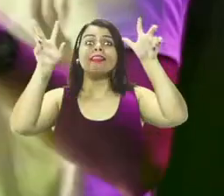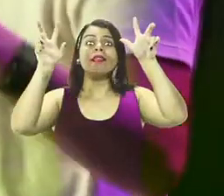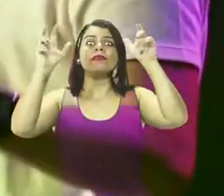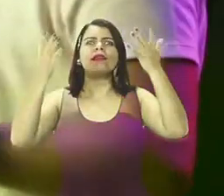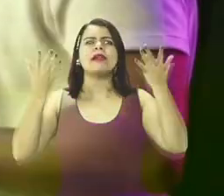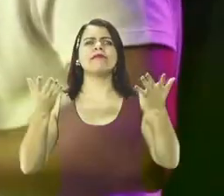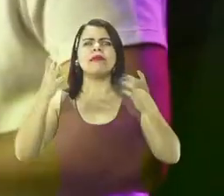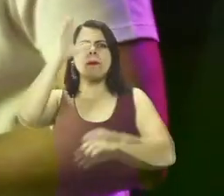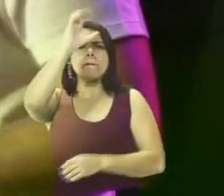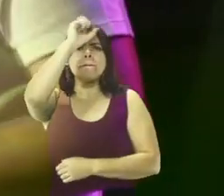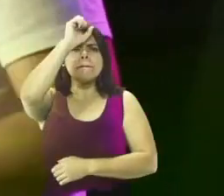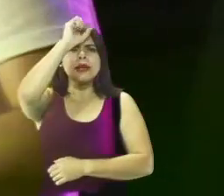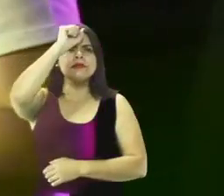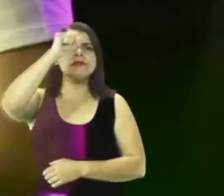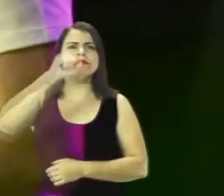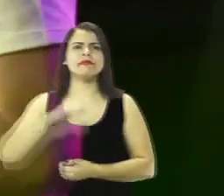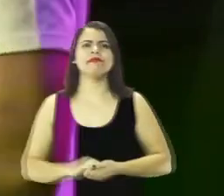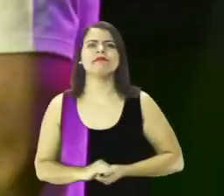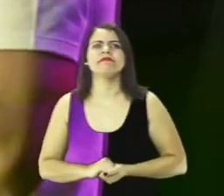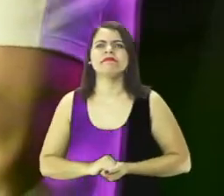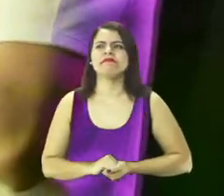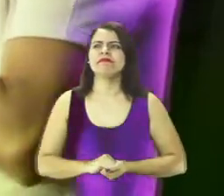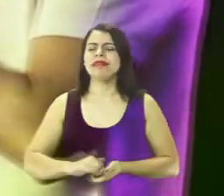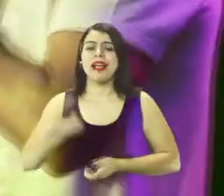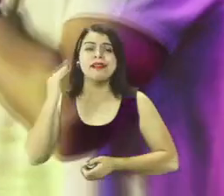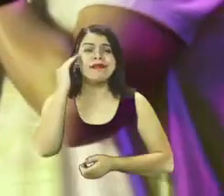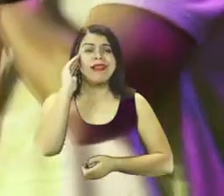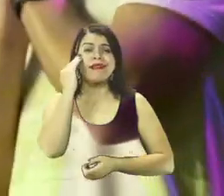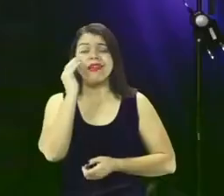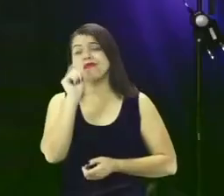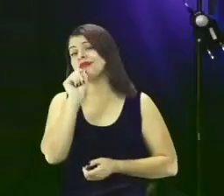aprender. E nós entendemos que